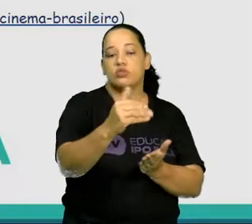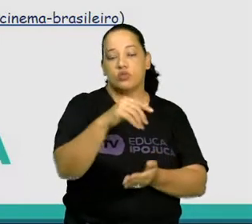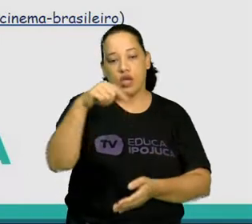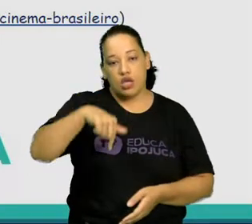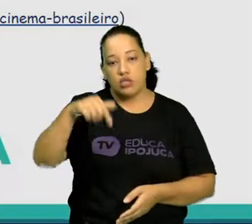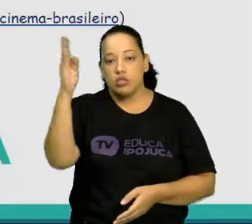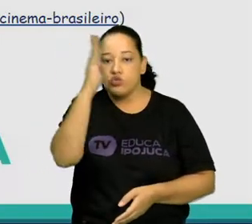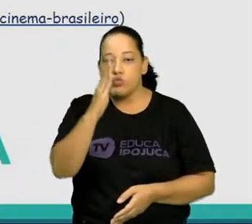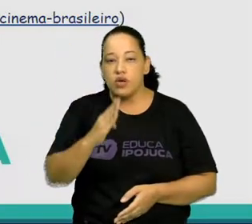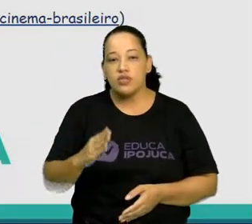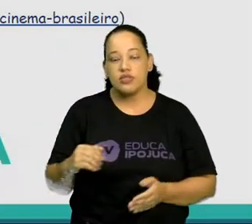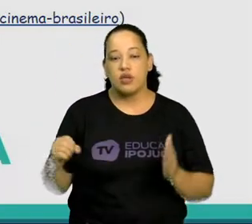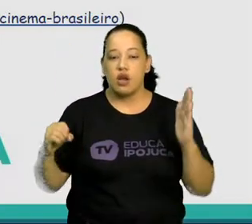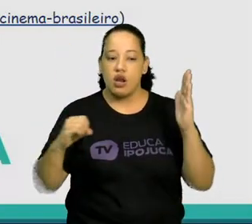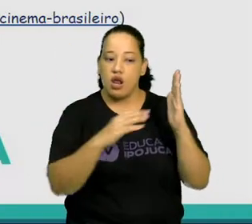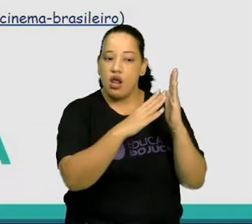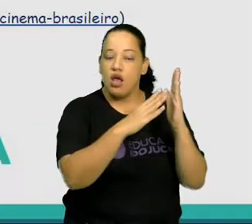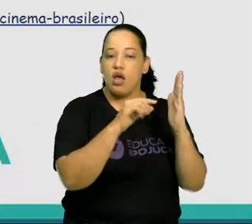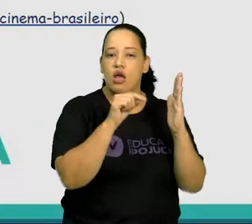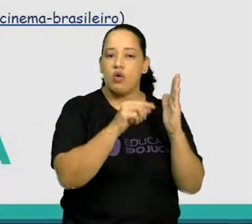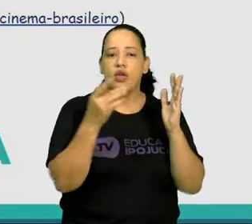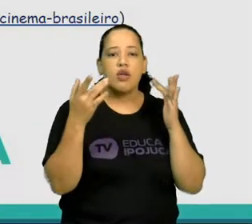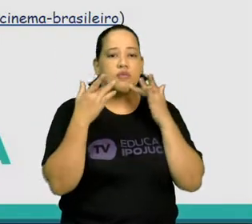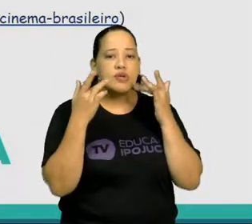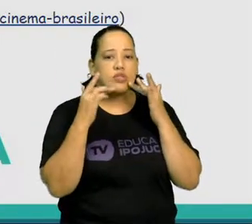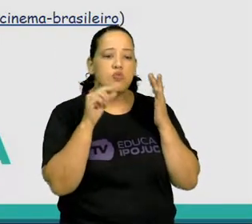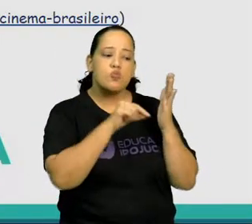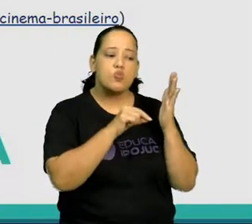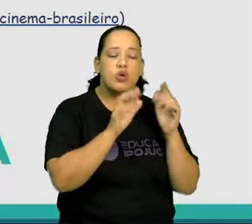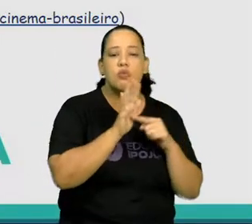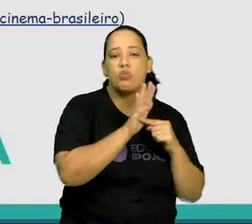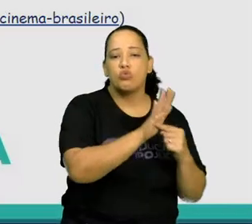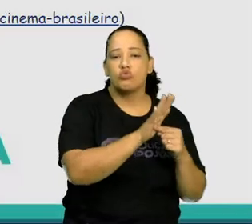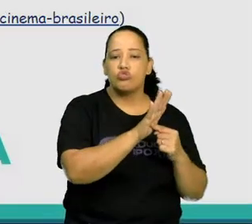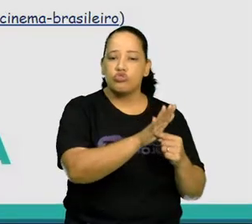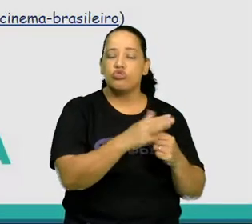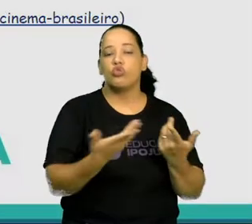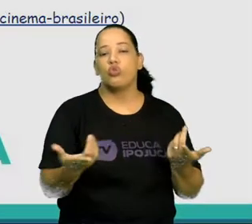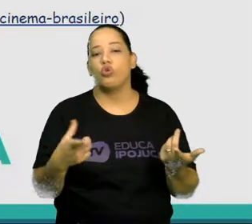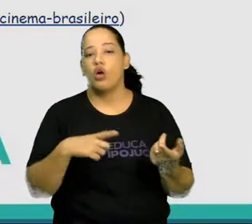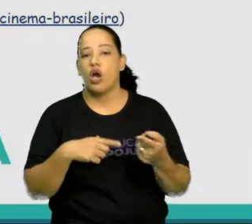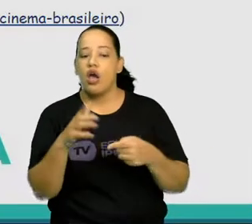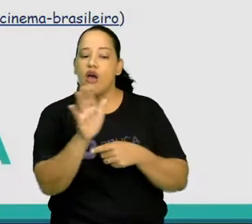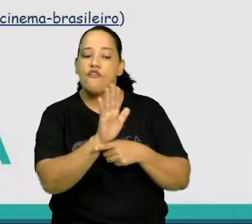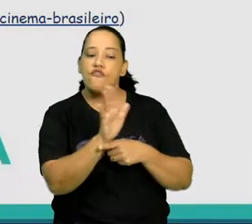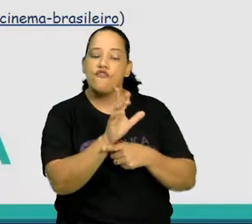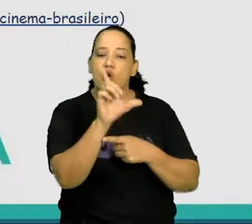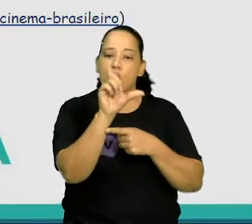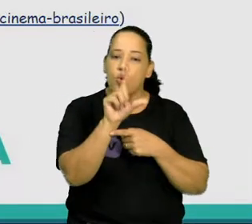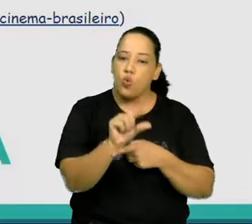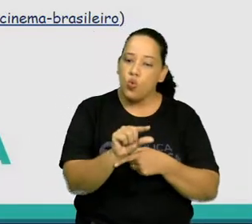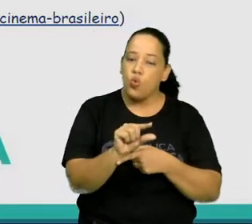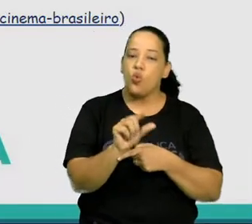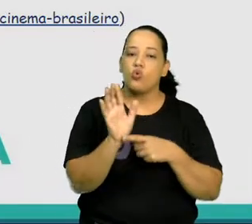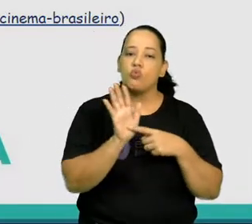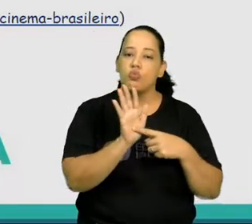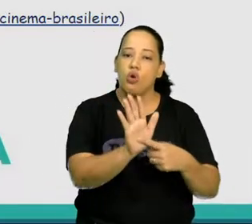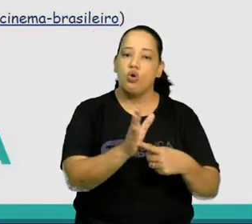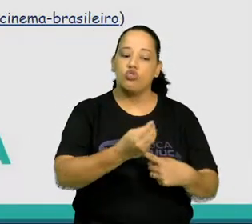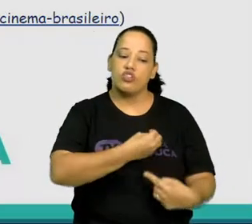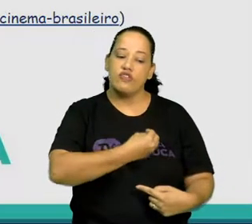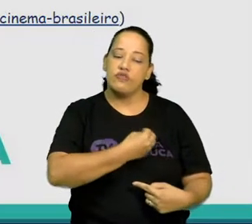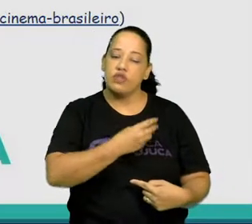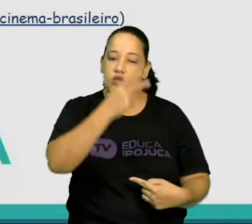apresentou vários filmes curtos que retratavam o cotidiano da vida europeia.